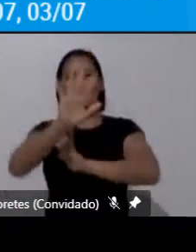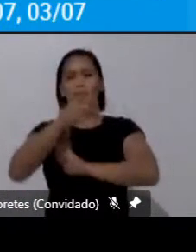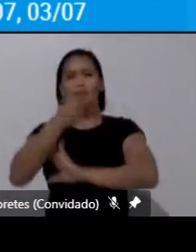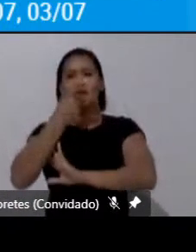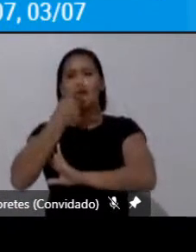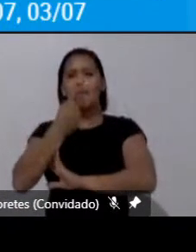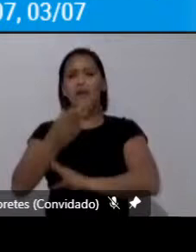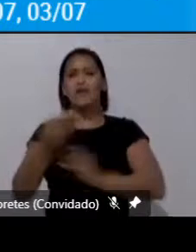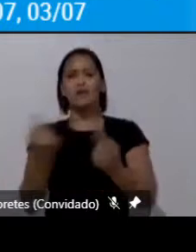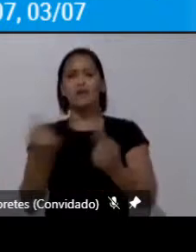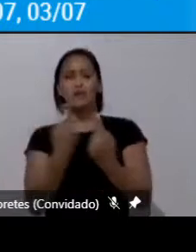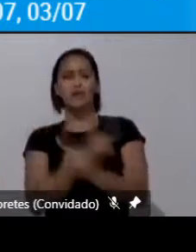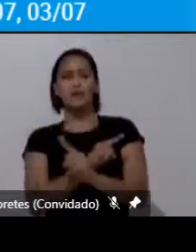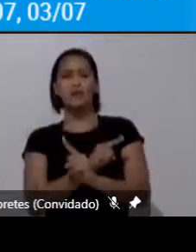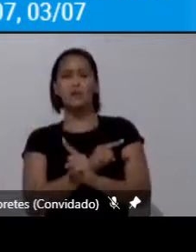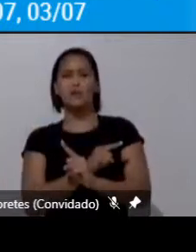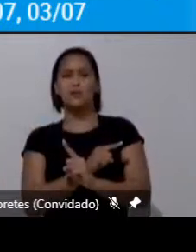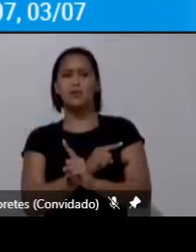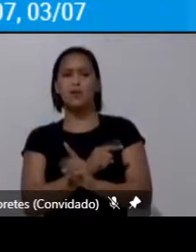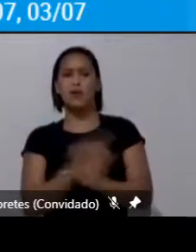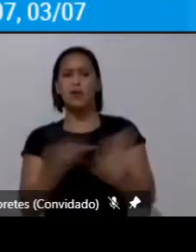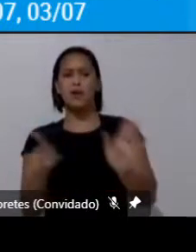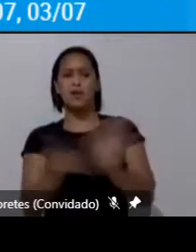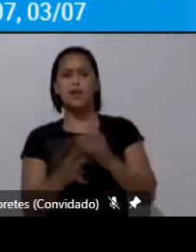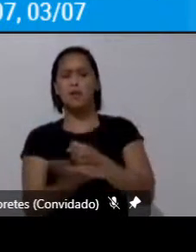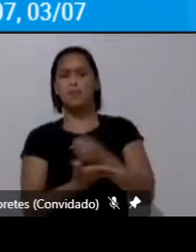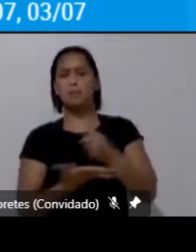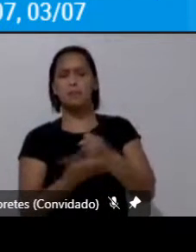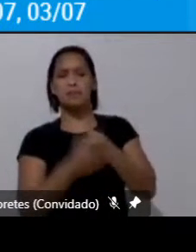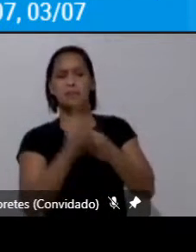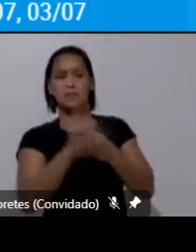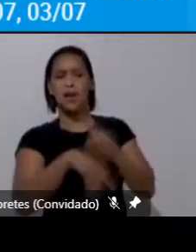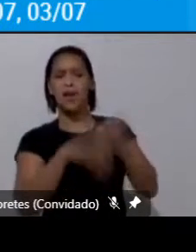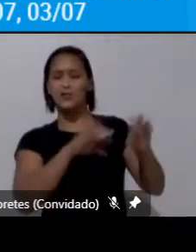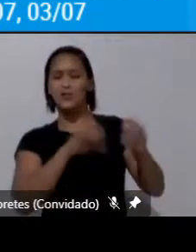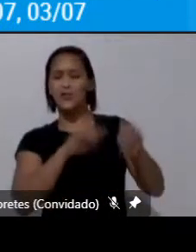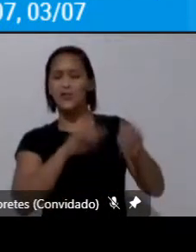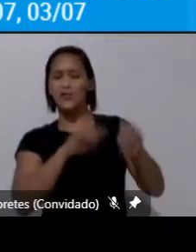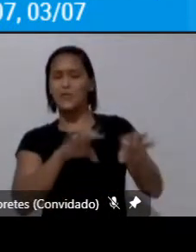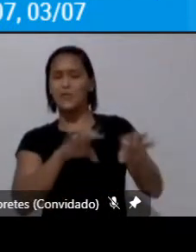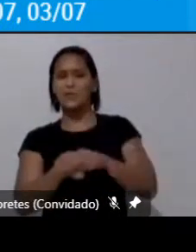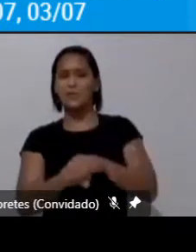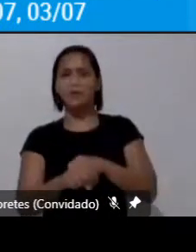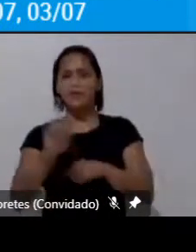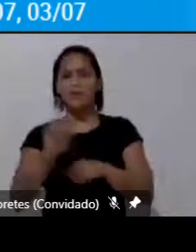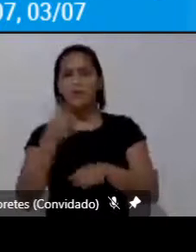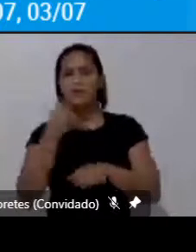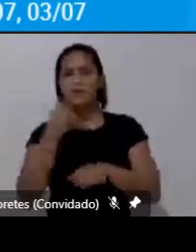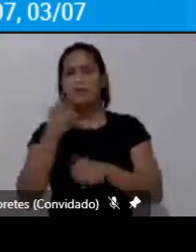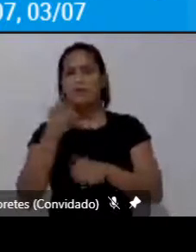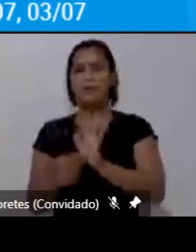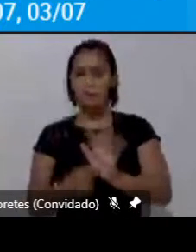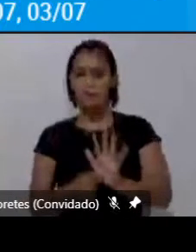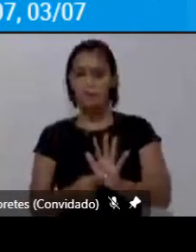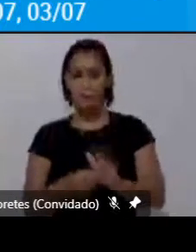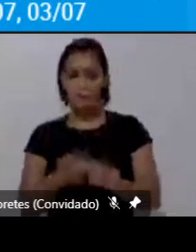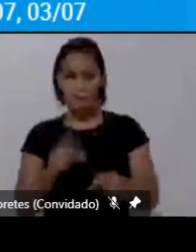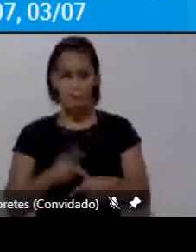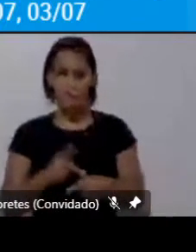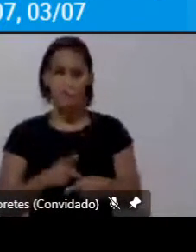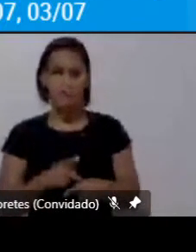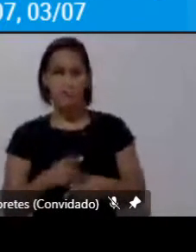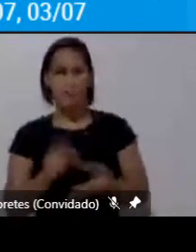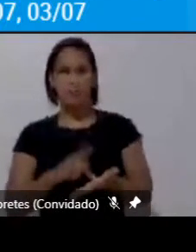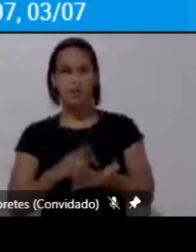contra a minha base de formação e eu estou aqui na verdade fazendo propaganda